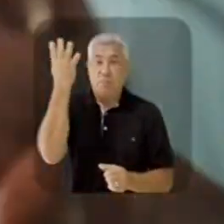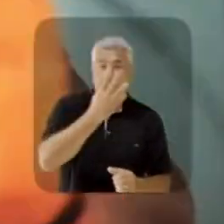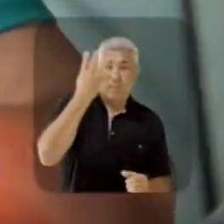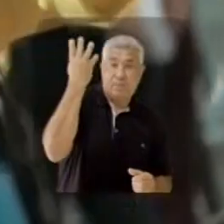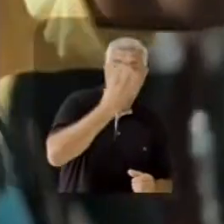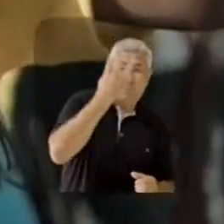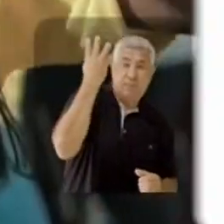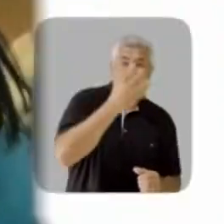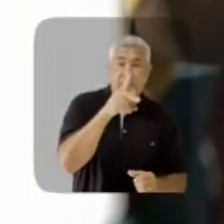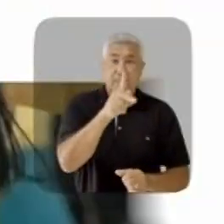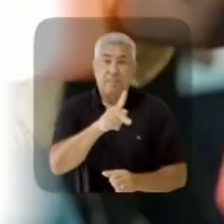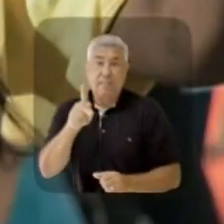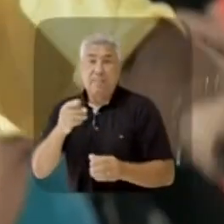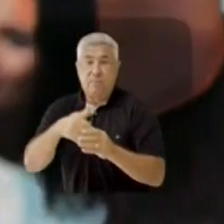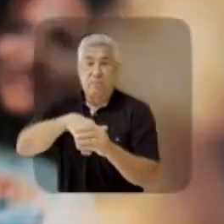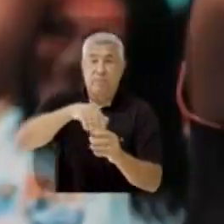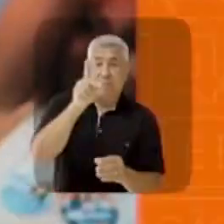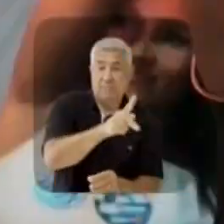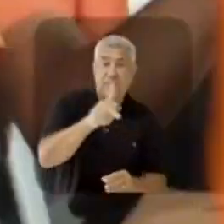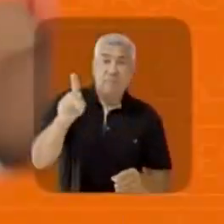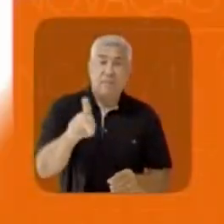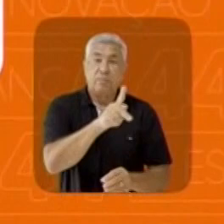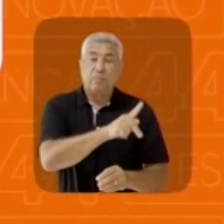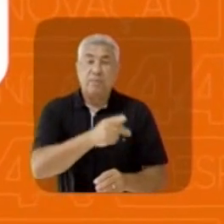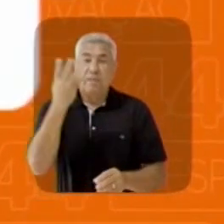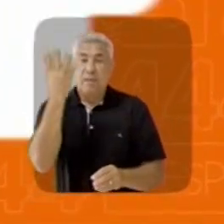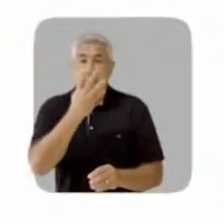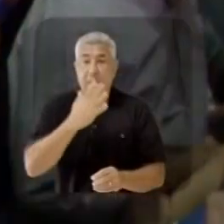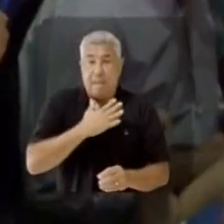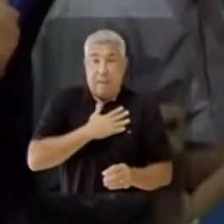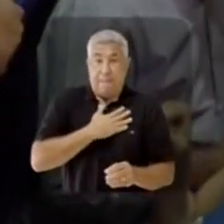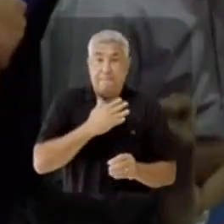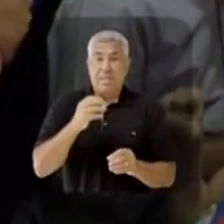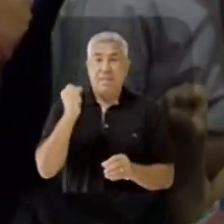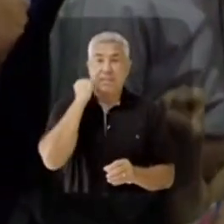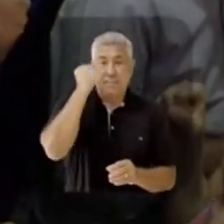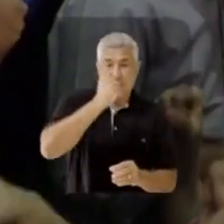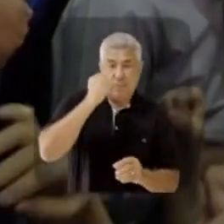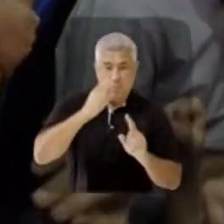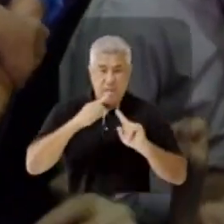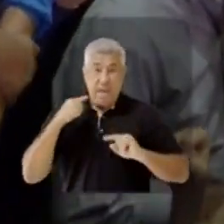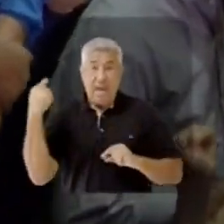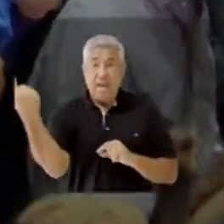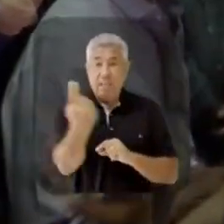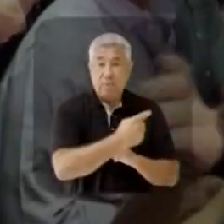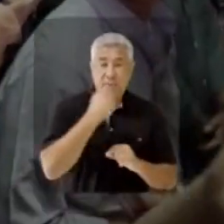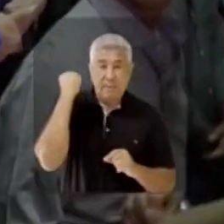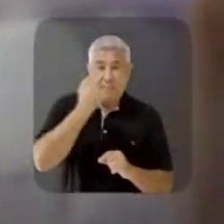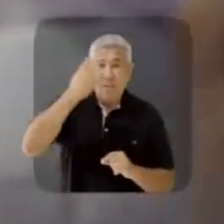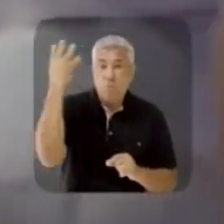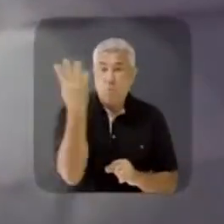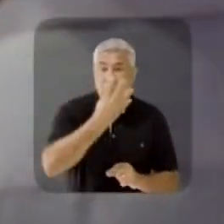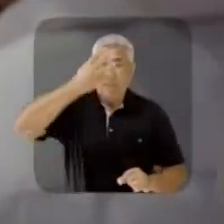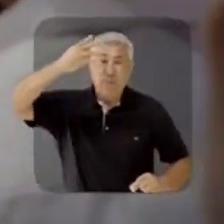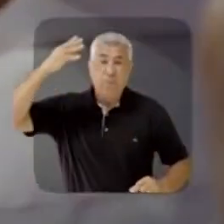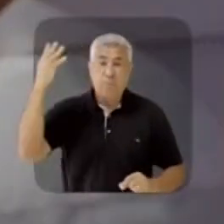444, vou votar na professora. A minha senadora, a nossa senadora é